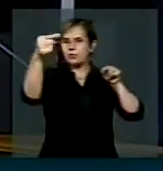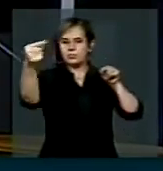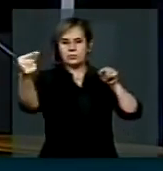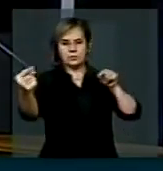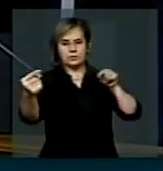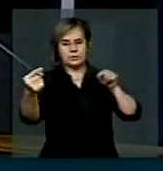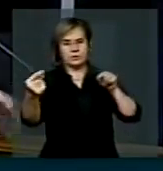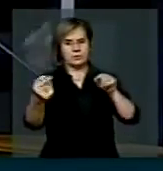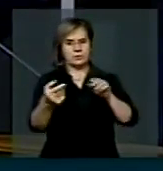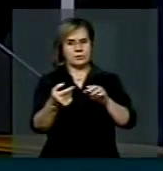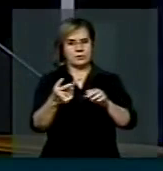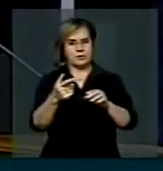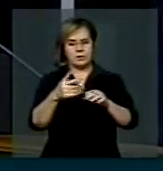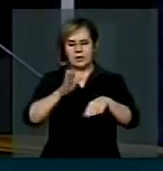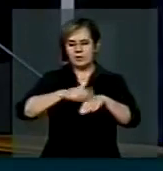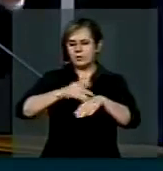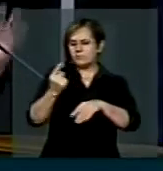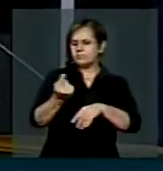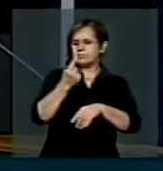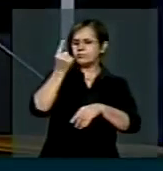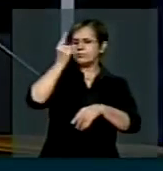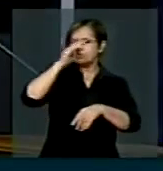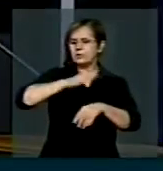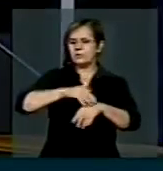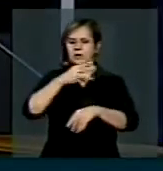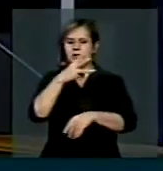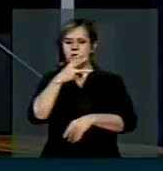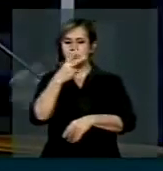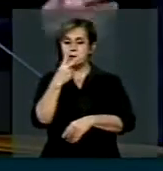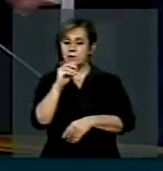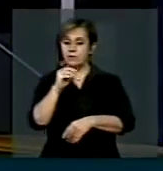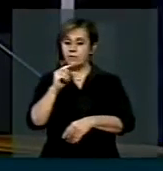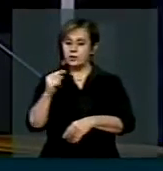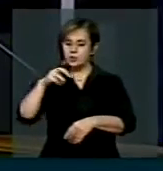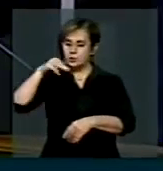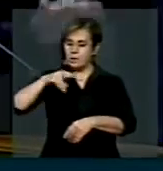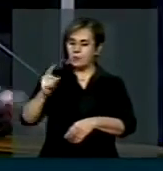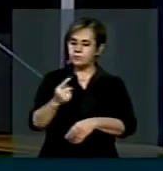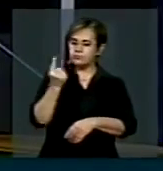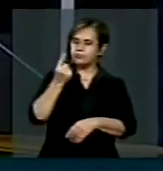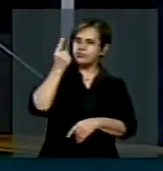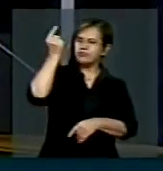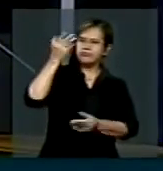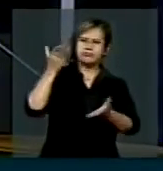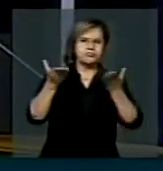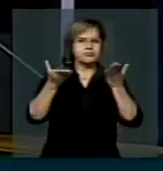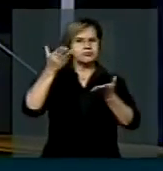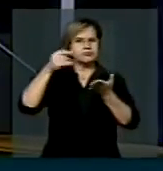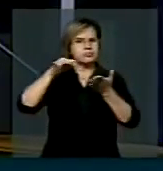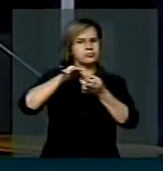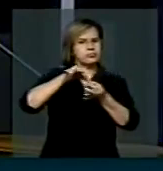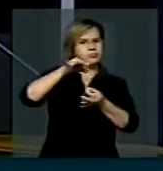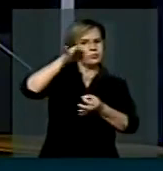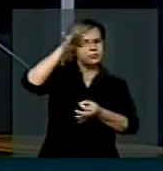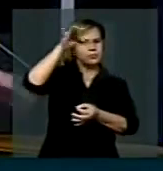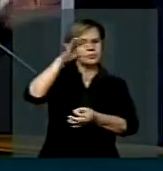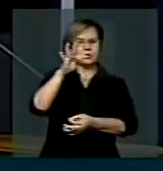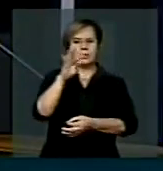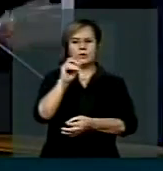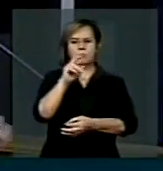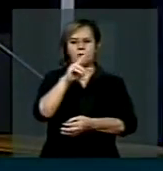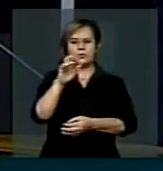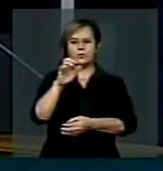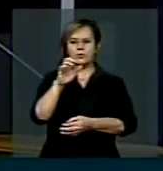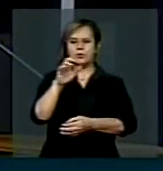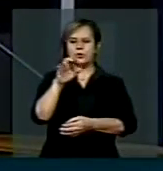aproximadamente, as mais altas, com mais de 320 metros de altura, equivalente aproximadamente à altura da Torre Eiffel,